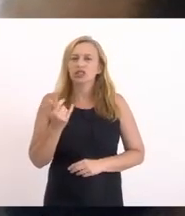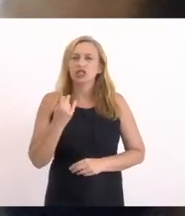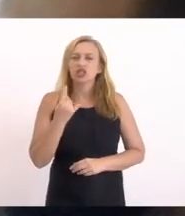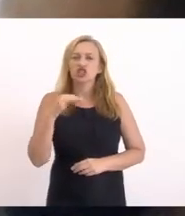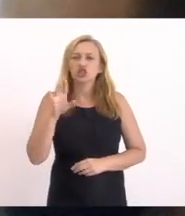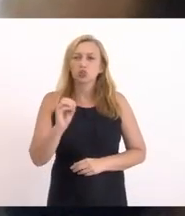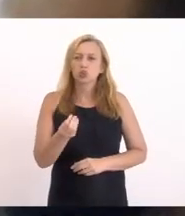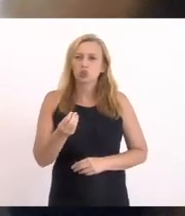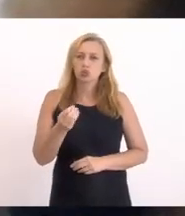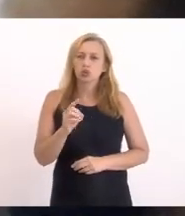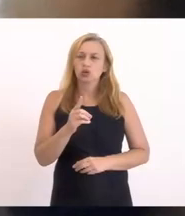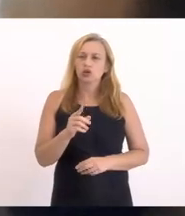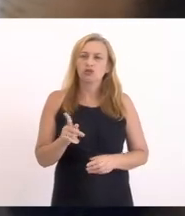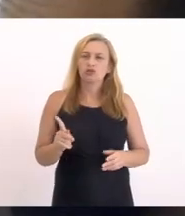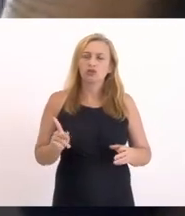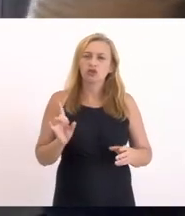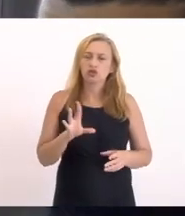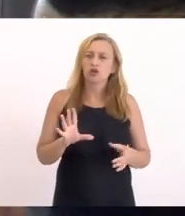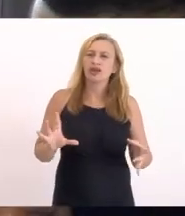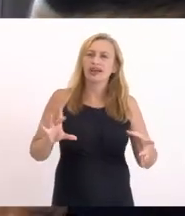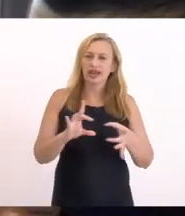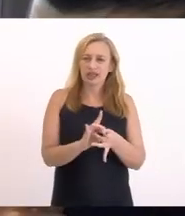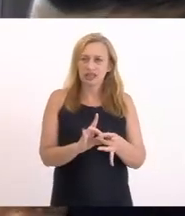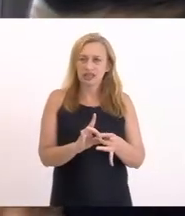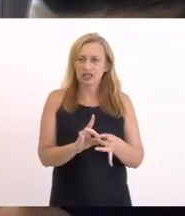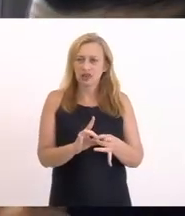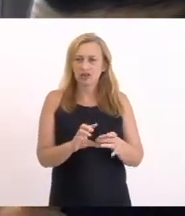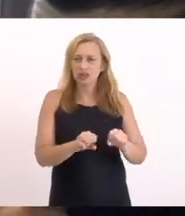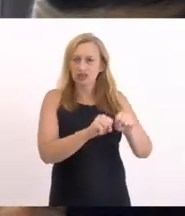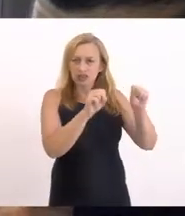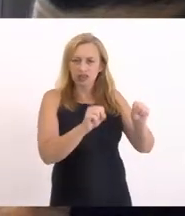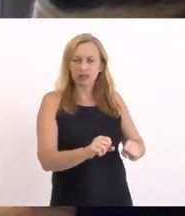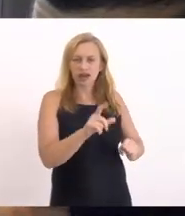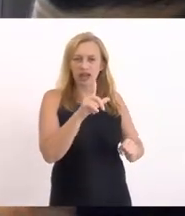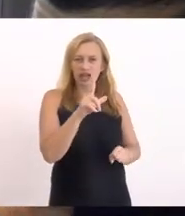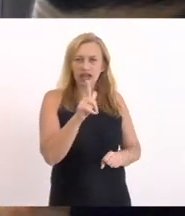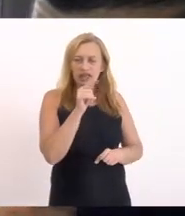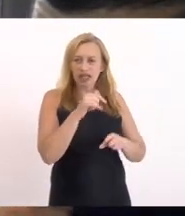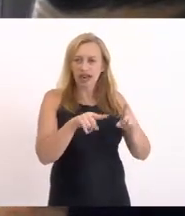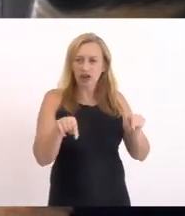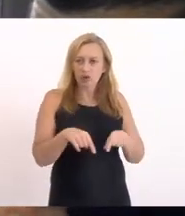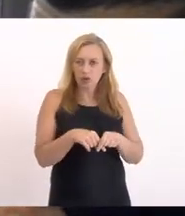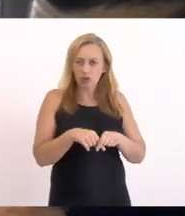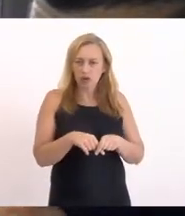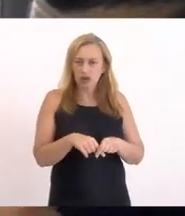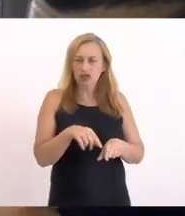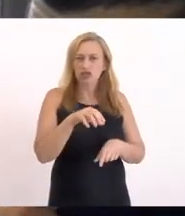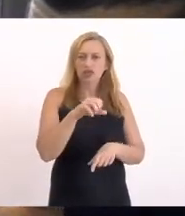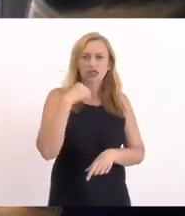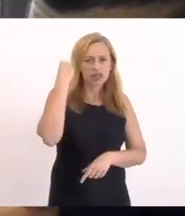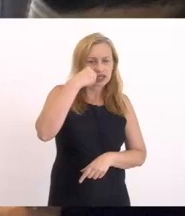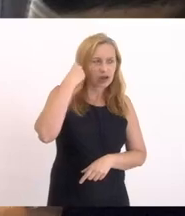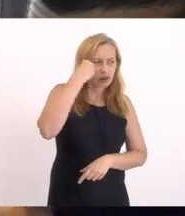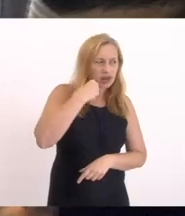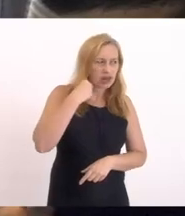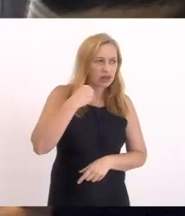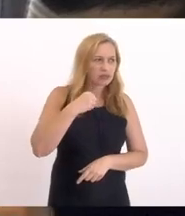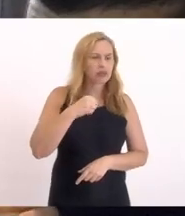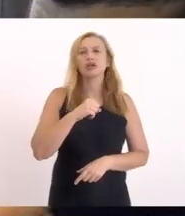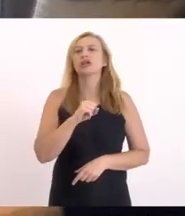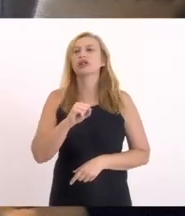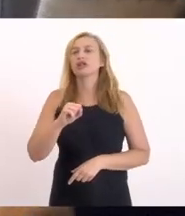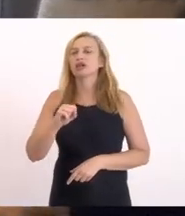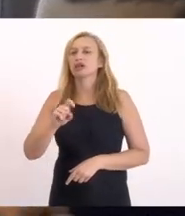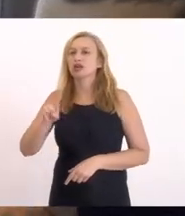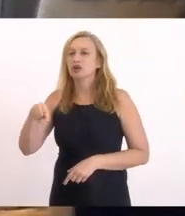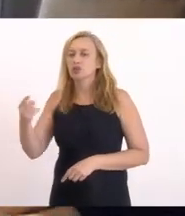Que não faz apenas Ligação entre Os sistemas lagunares De Jaconé-Maricá E Jaconé-Sacoanema Mas também ele